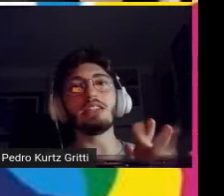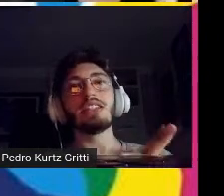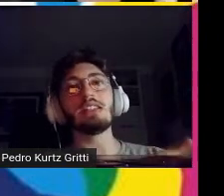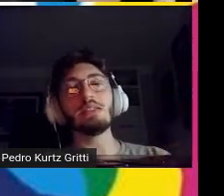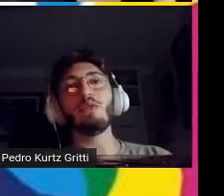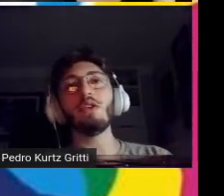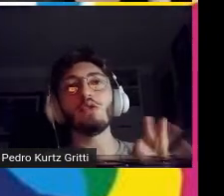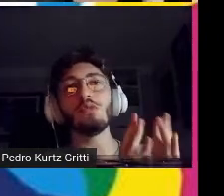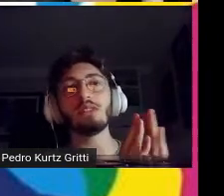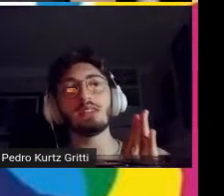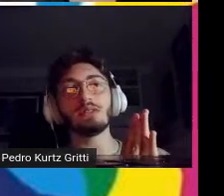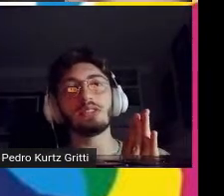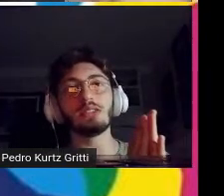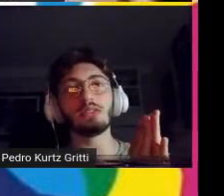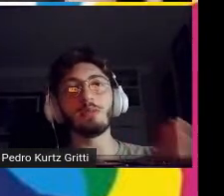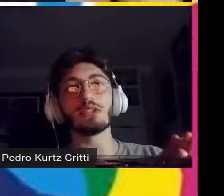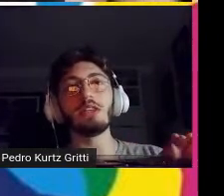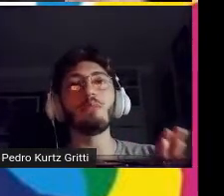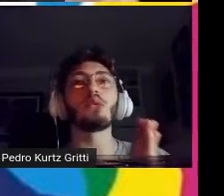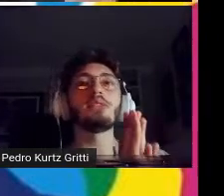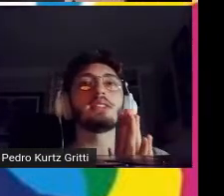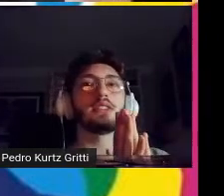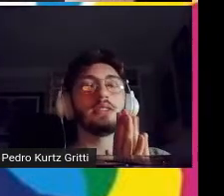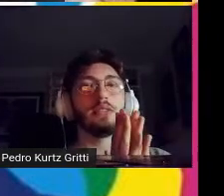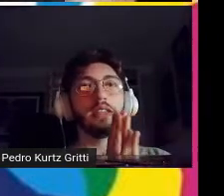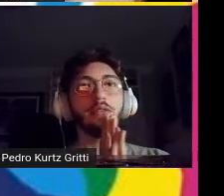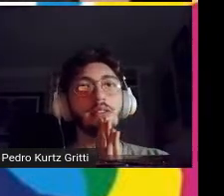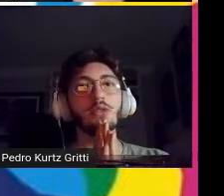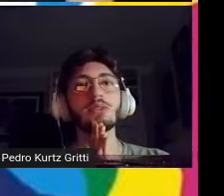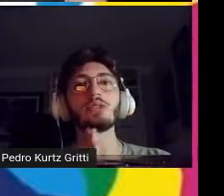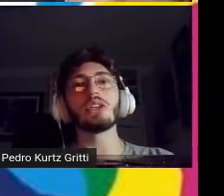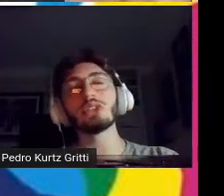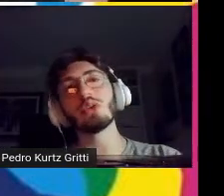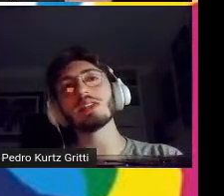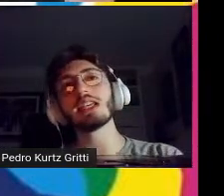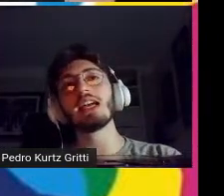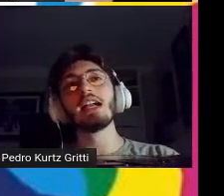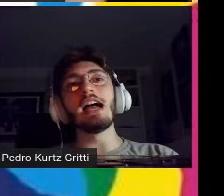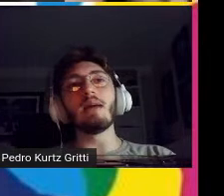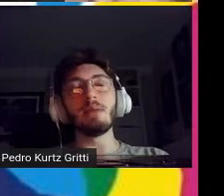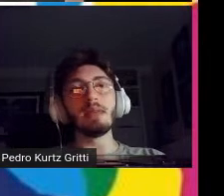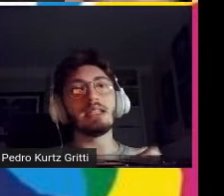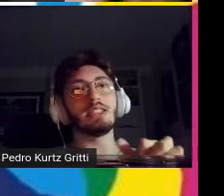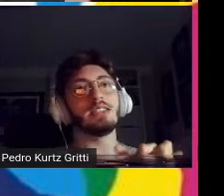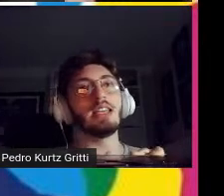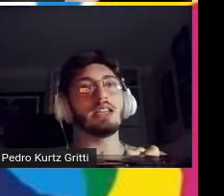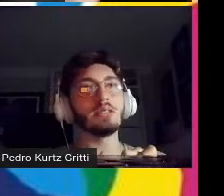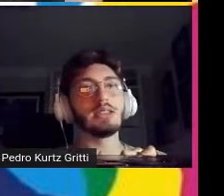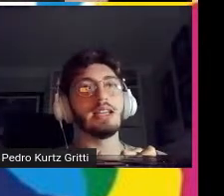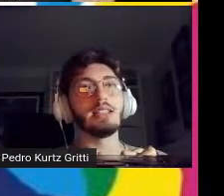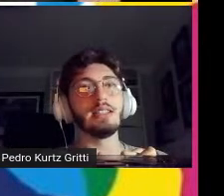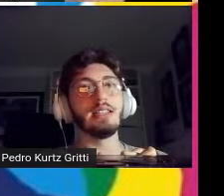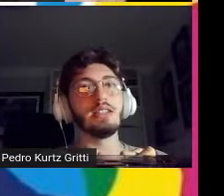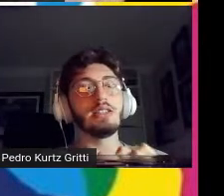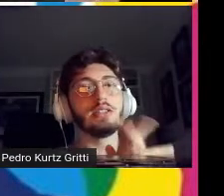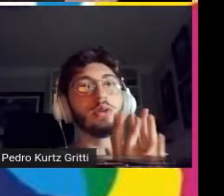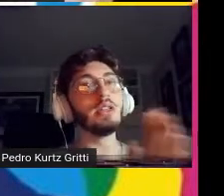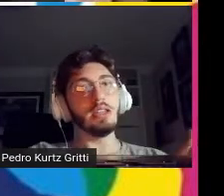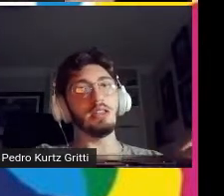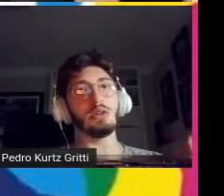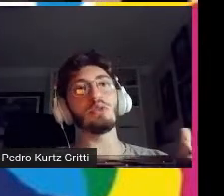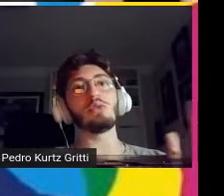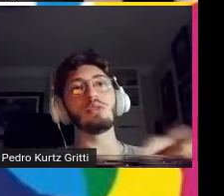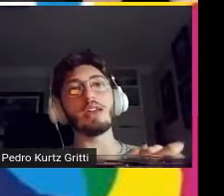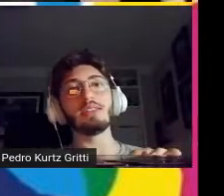que a gente desenvolveu algumas não estão 100% prontas a gente vai ainda fazer algumas alterações a primeira a gente tem a nossa tela de